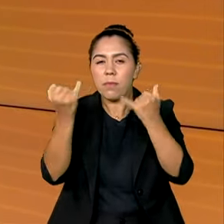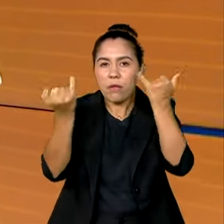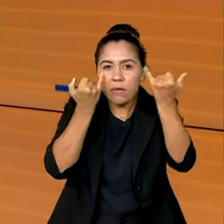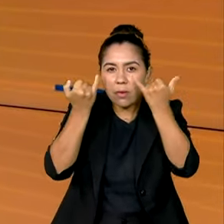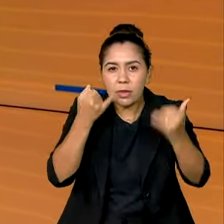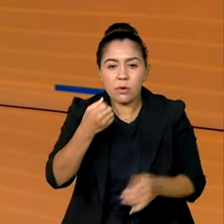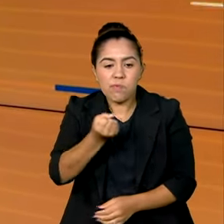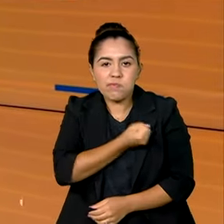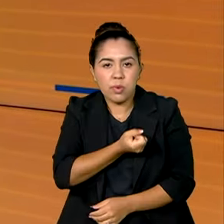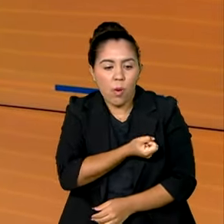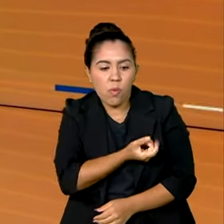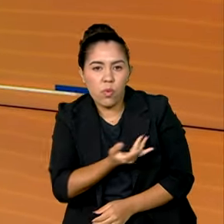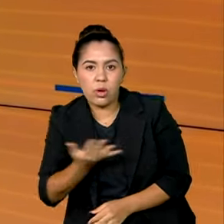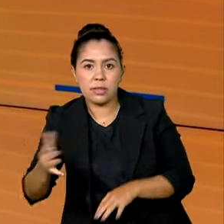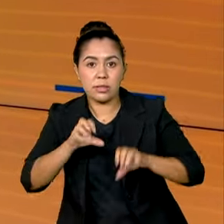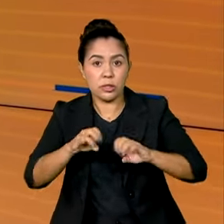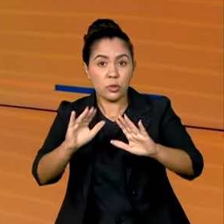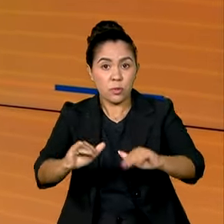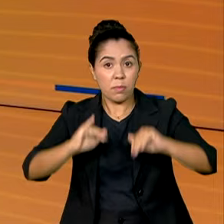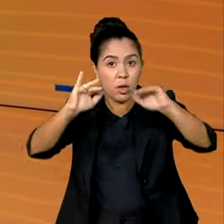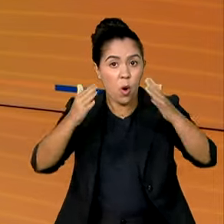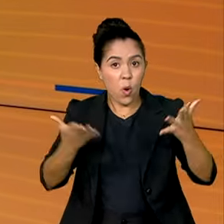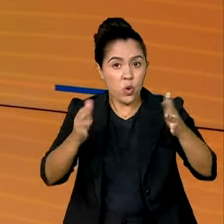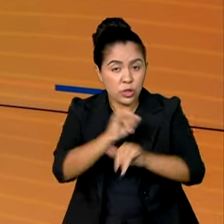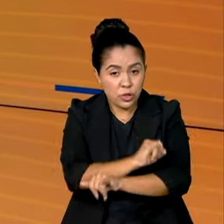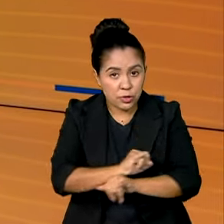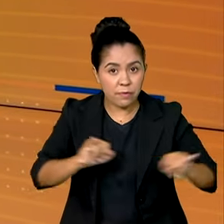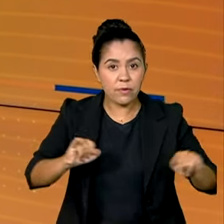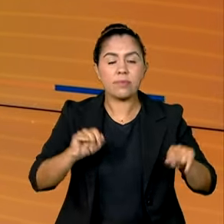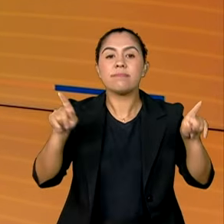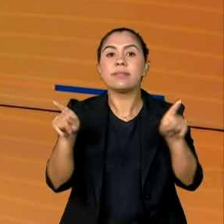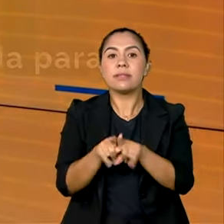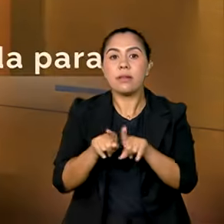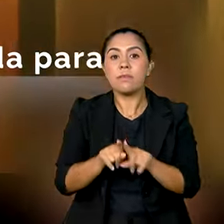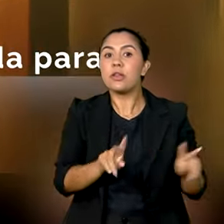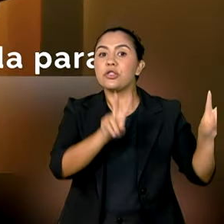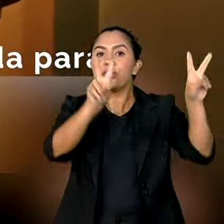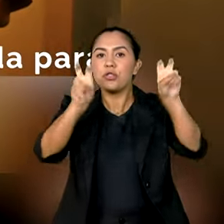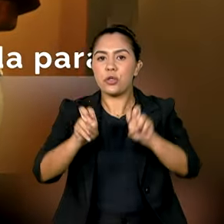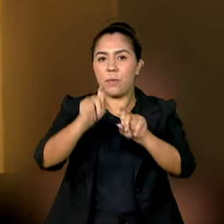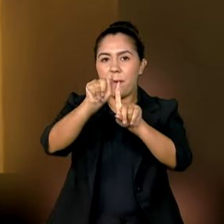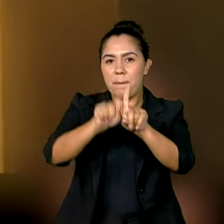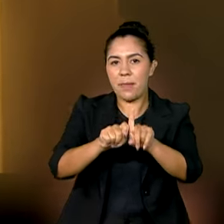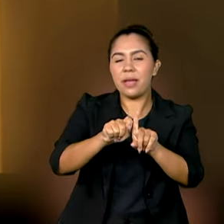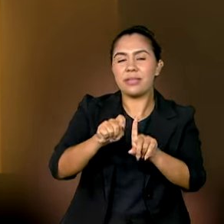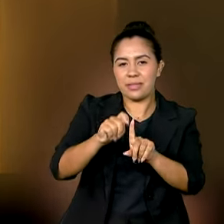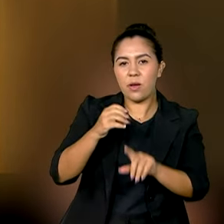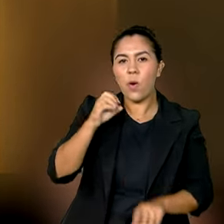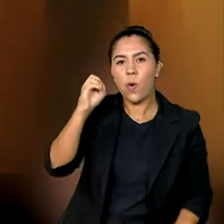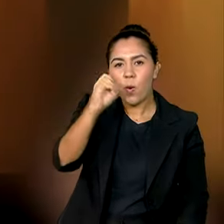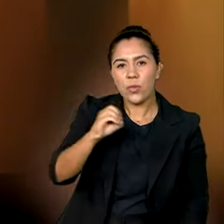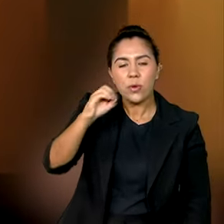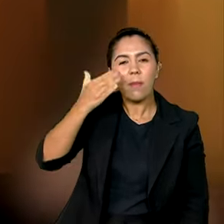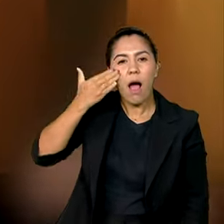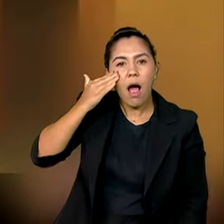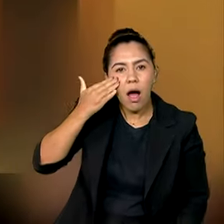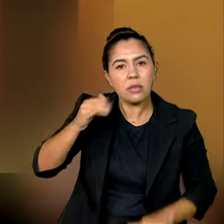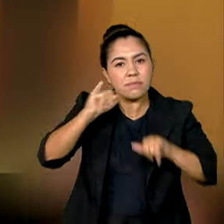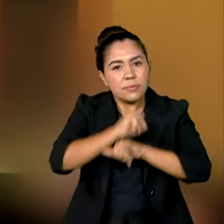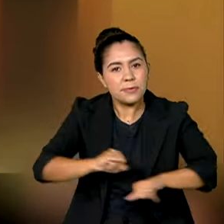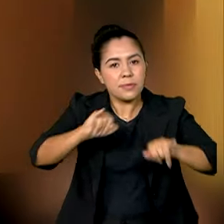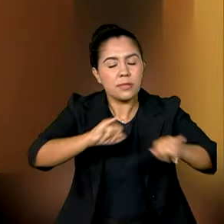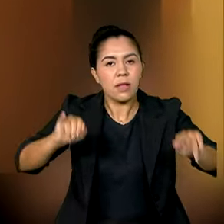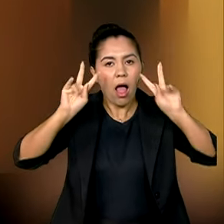educação superior no país vão ser divulgados hoje. E ainda, Outubro Rosa, lançada a campanha que reforça o